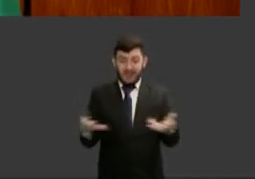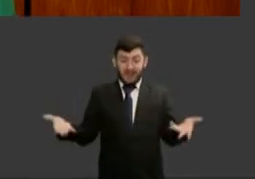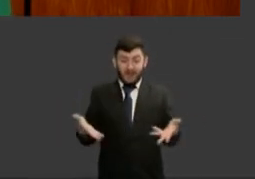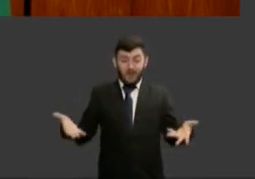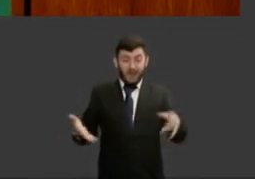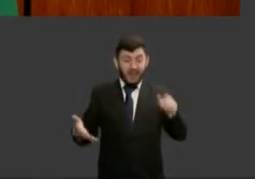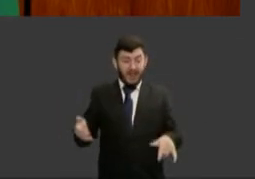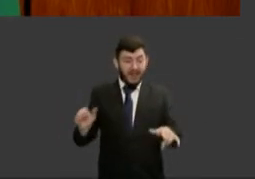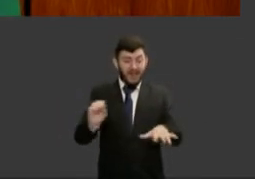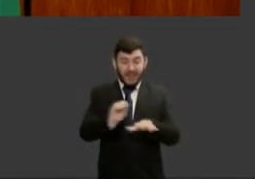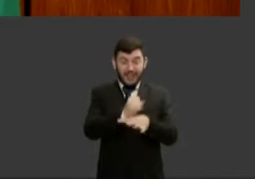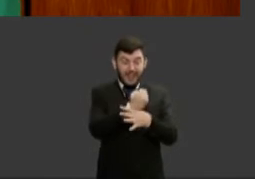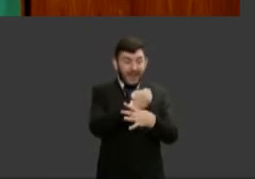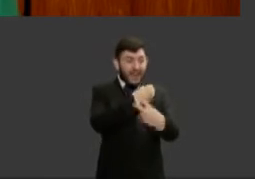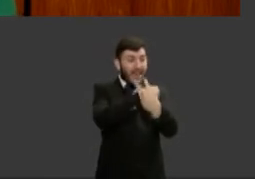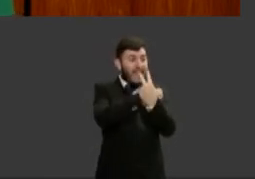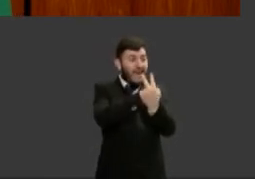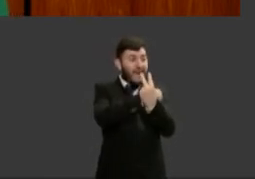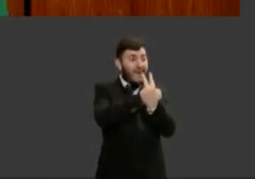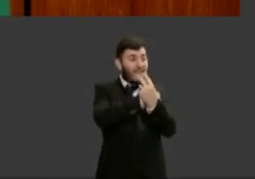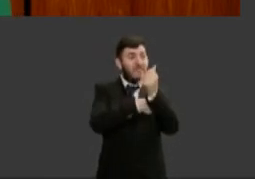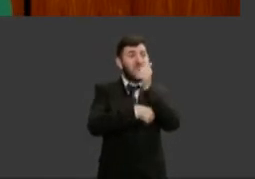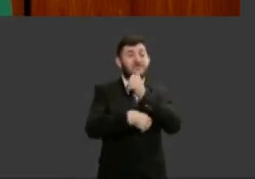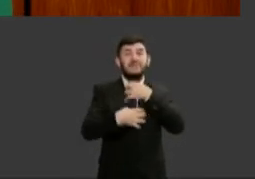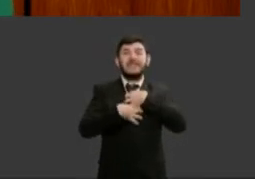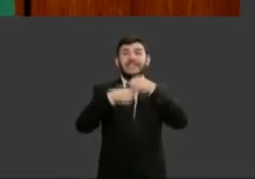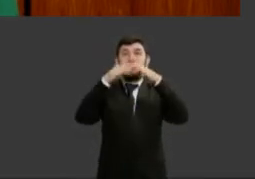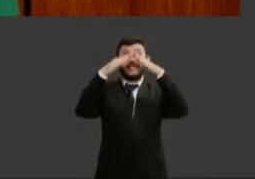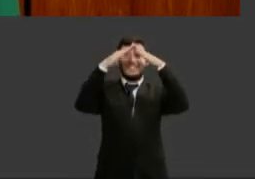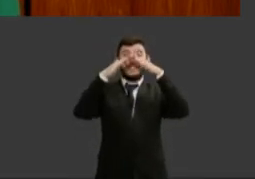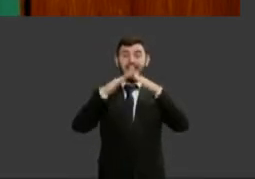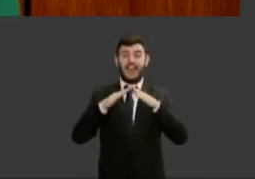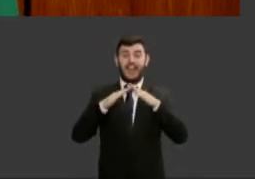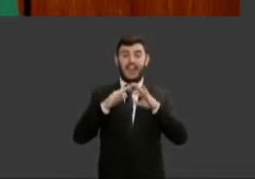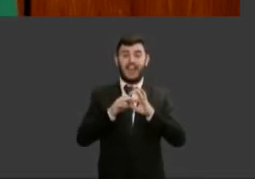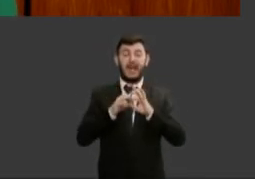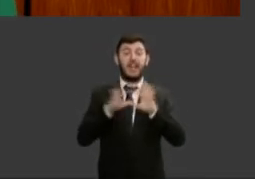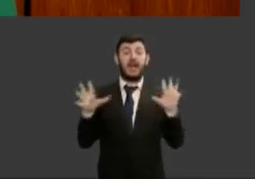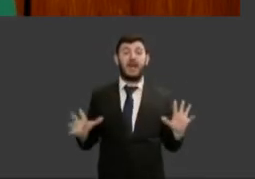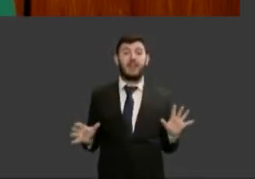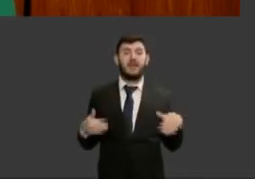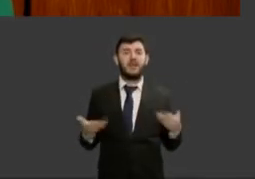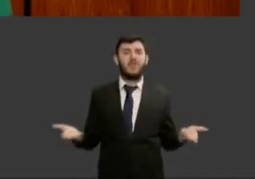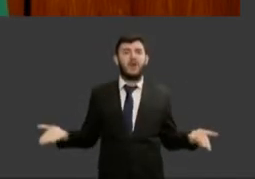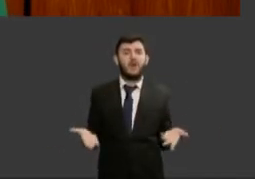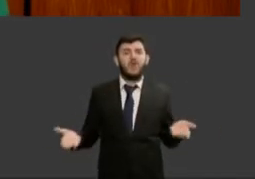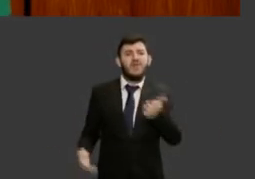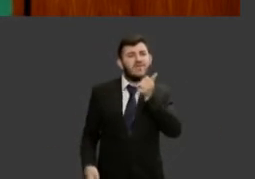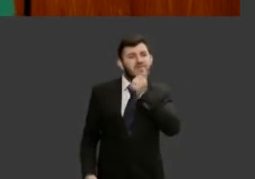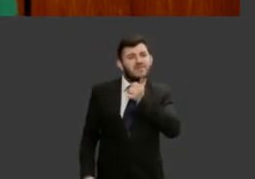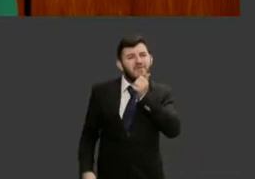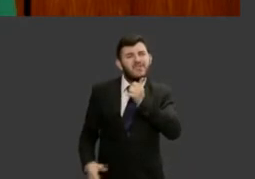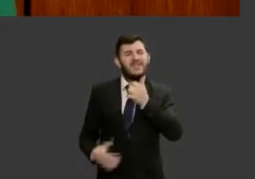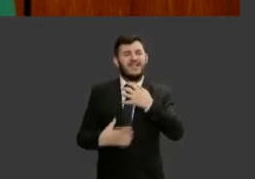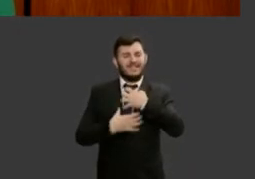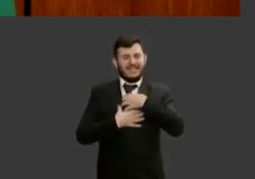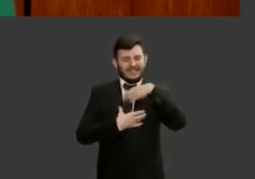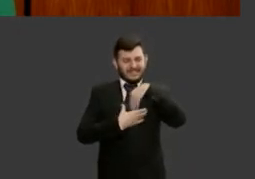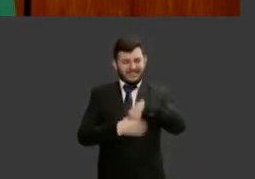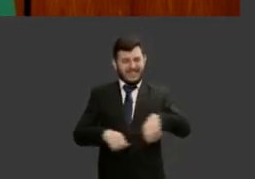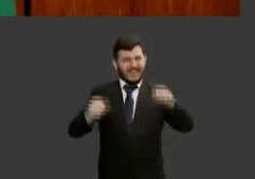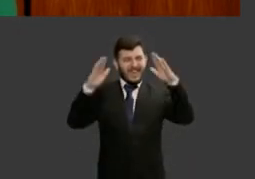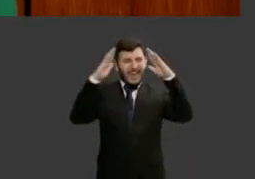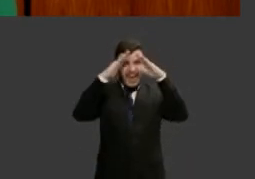acaba potencializando o perigo que elas enfrentam em sua convivência familiar com seus